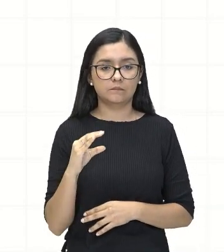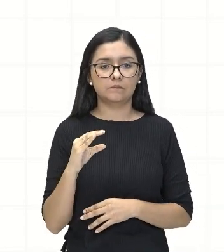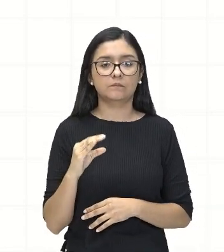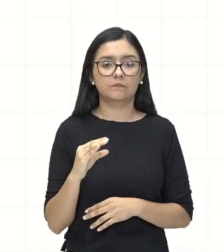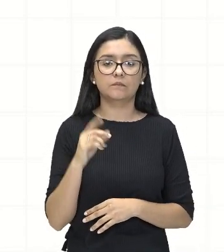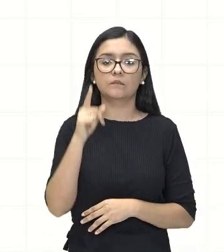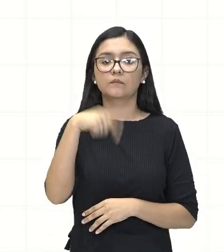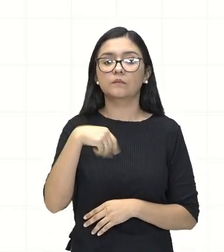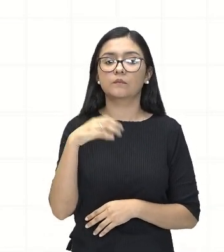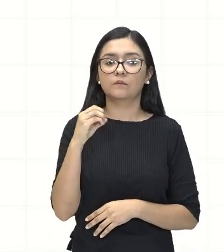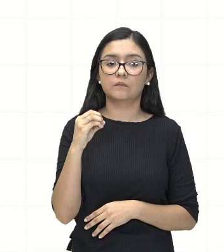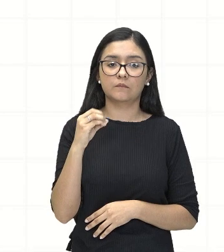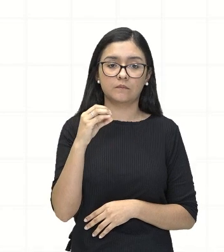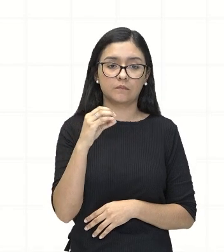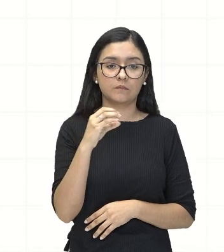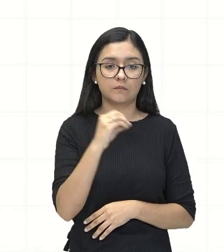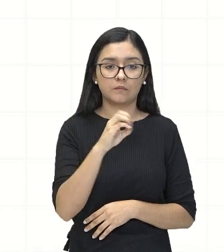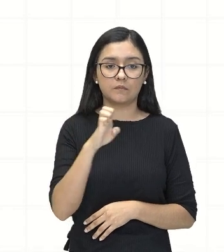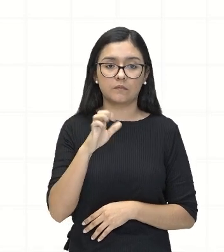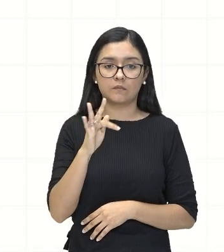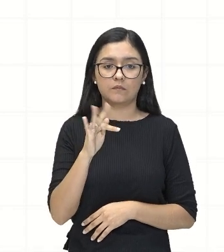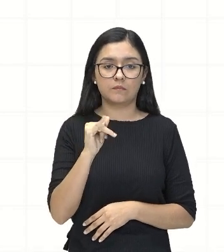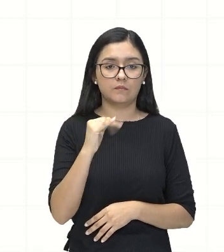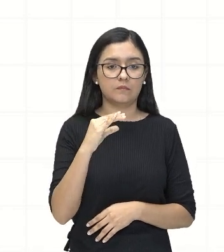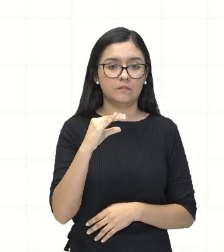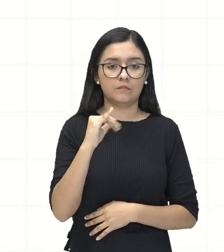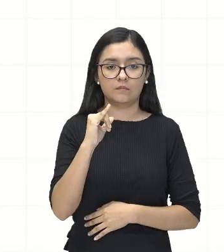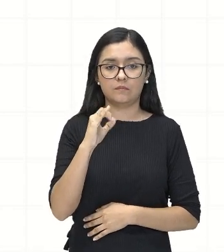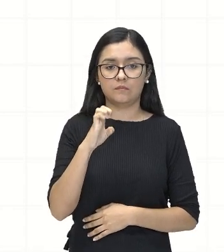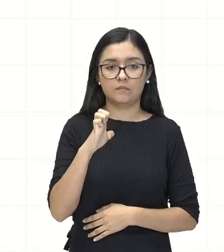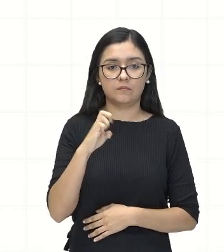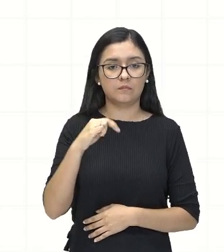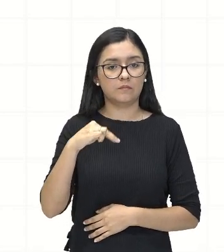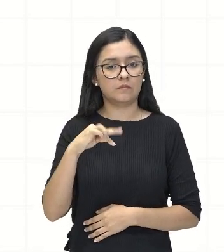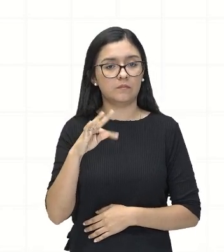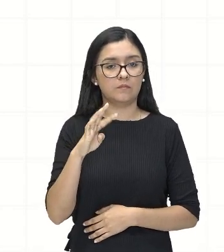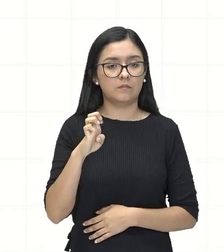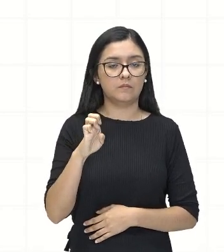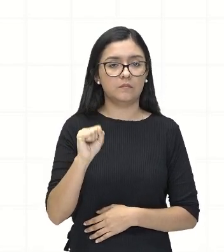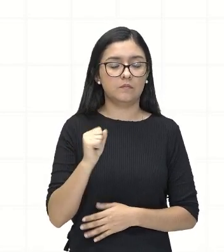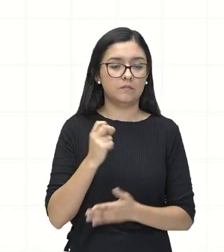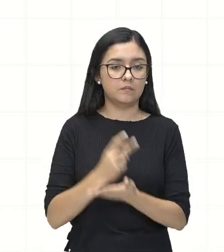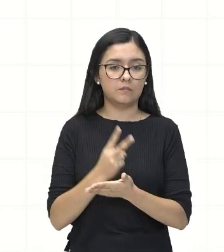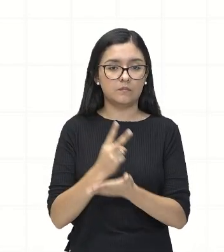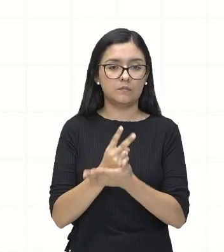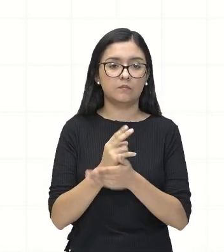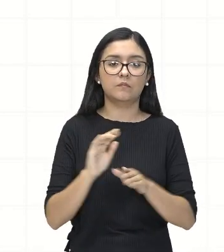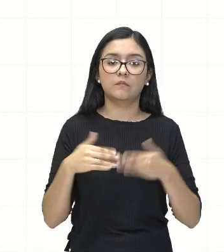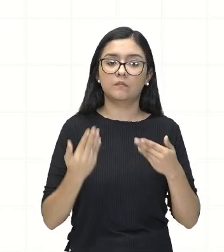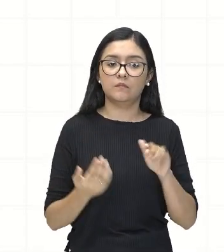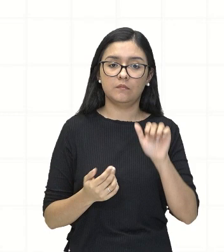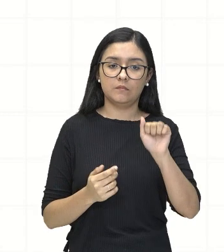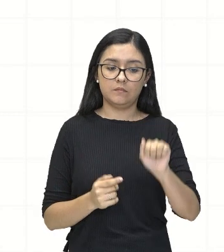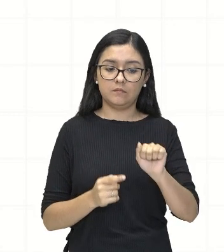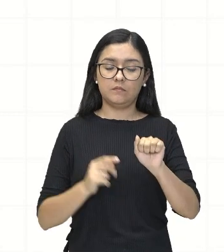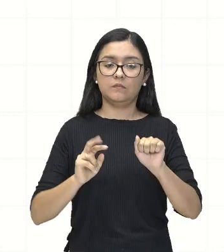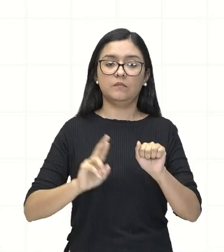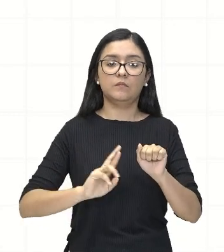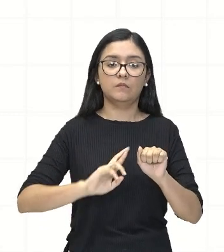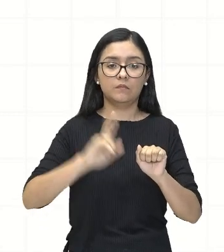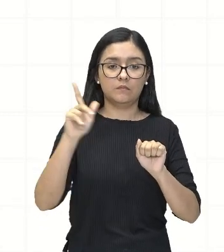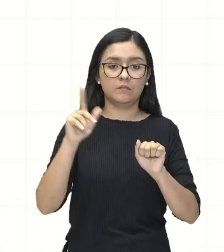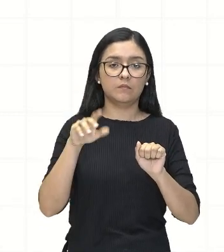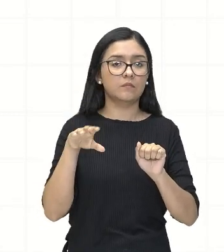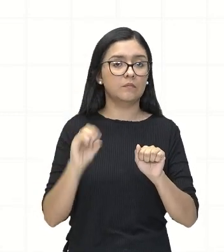são coeficientes constantes, tá? E aí diz assim, ó, com A diferente de